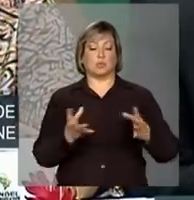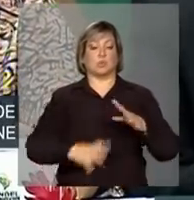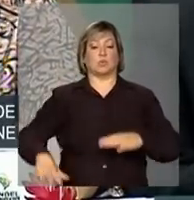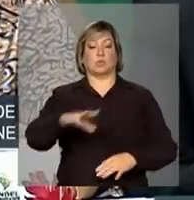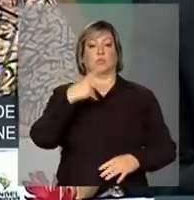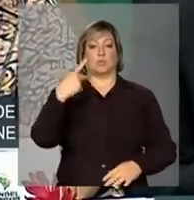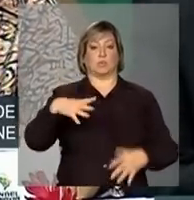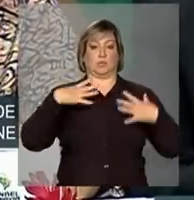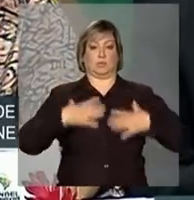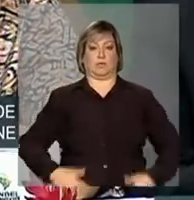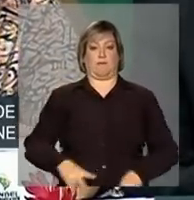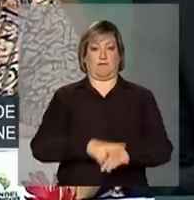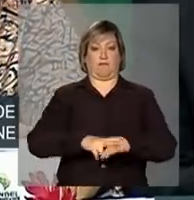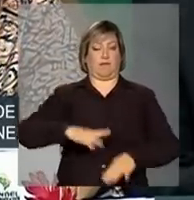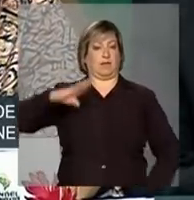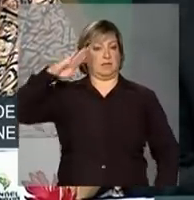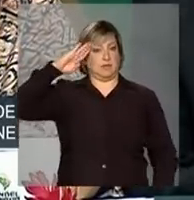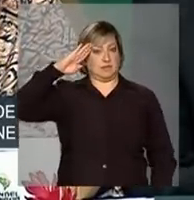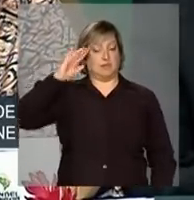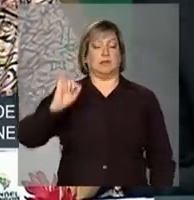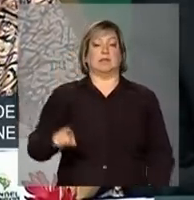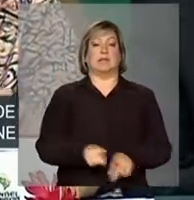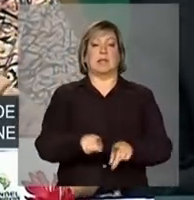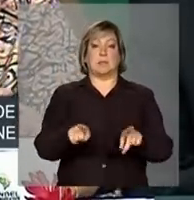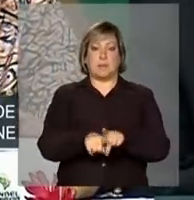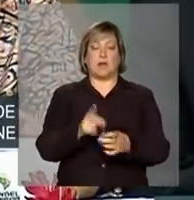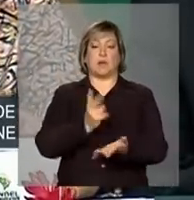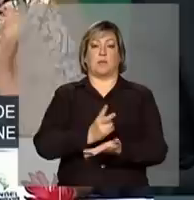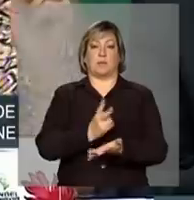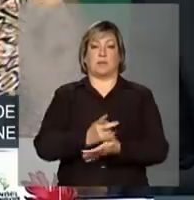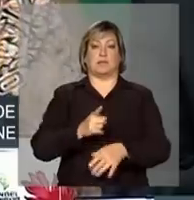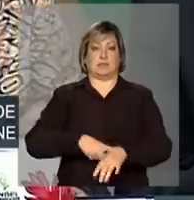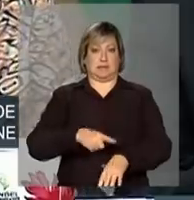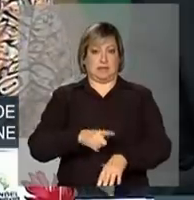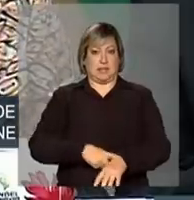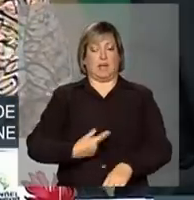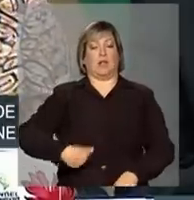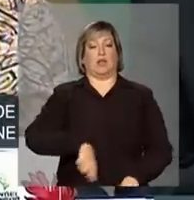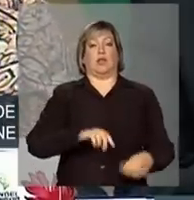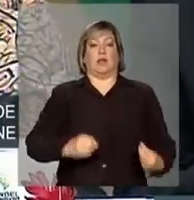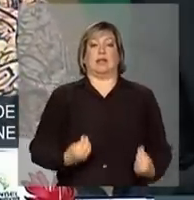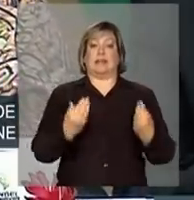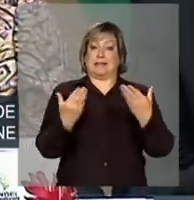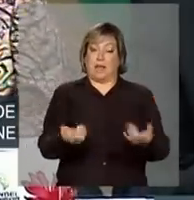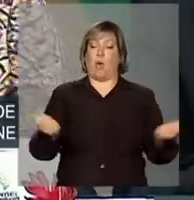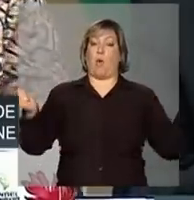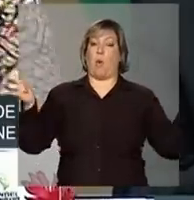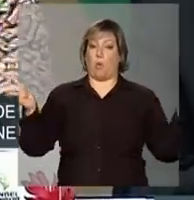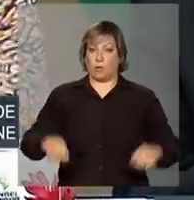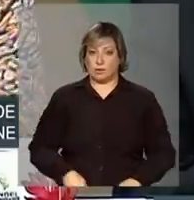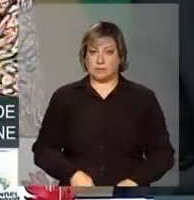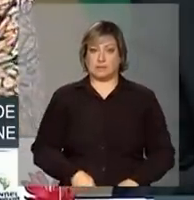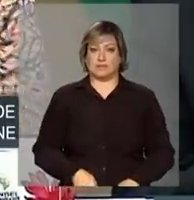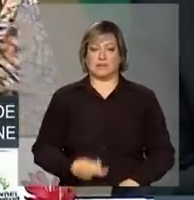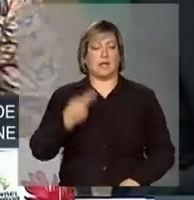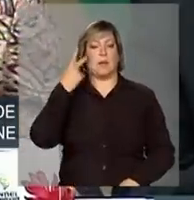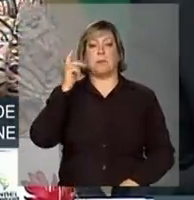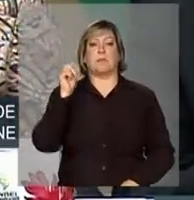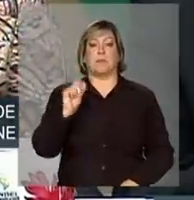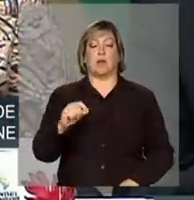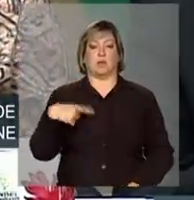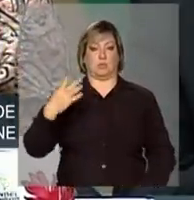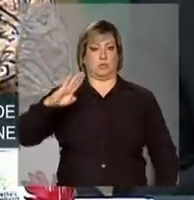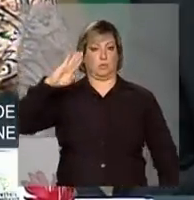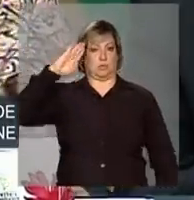e, ao mesmo tempo, nós daremos condições para o